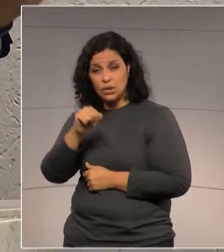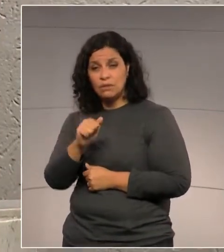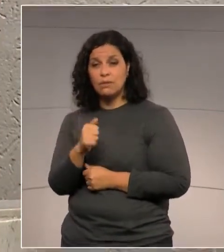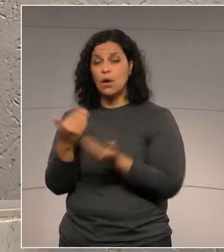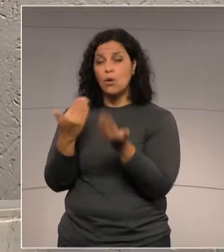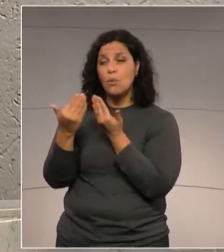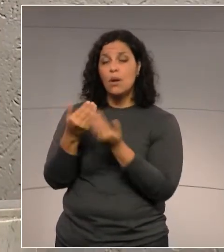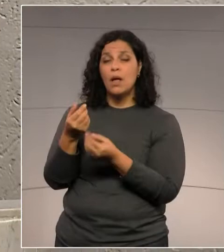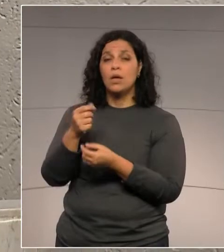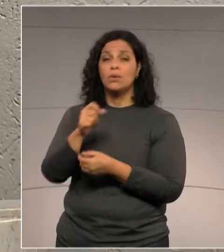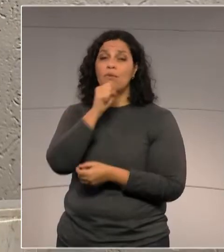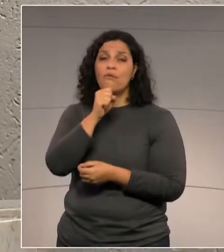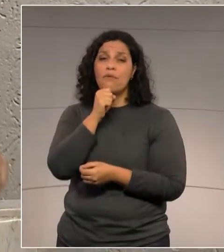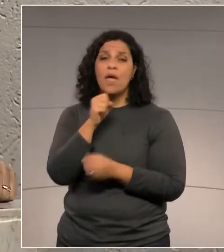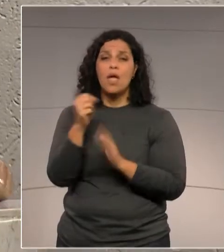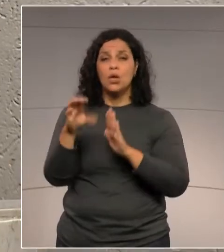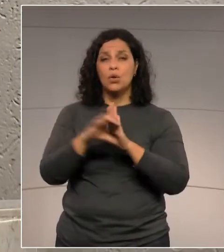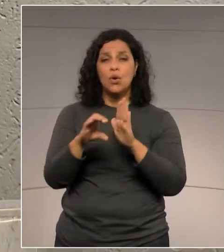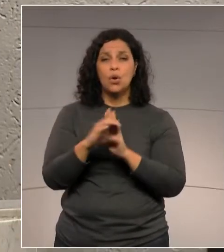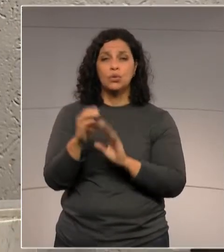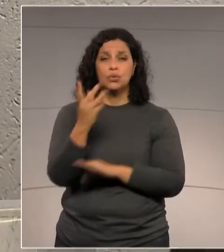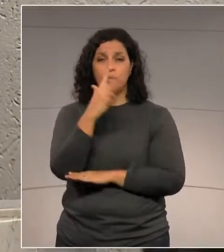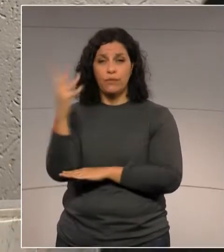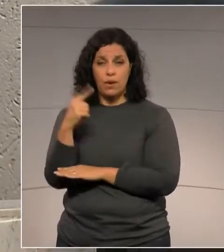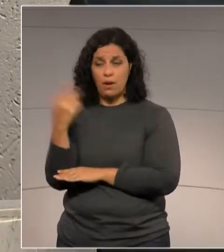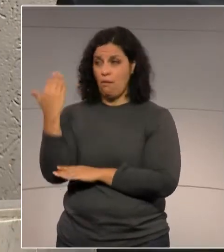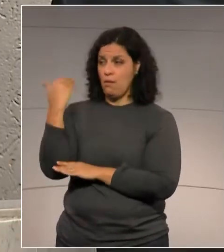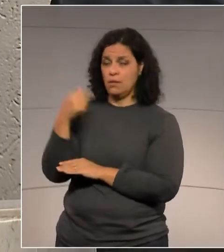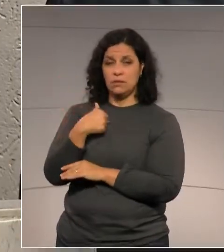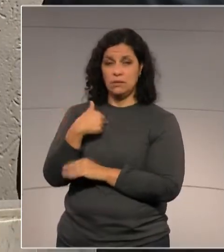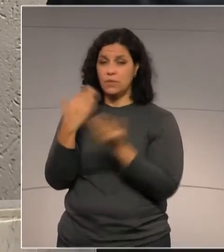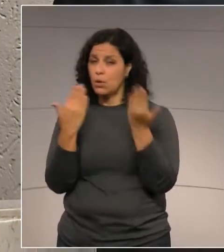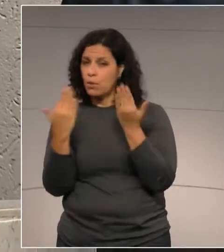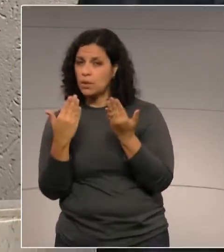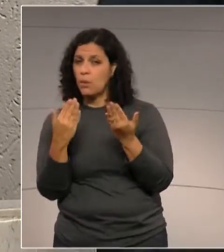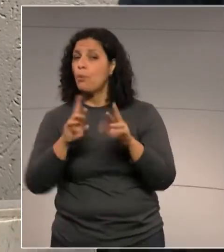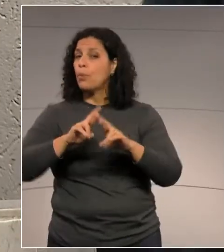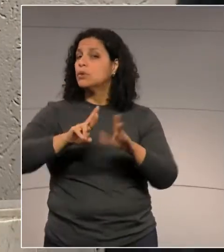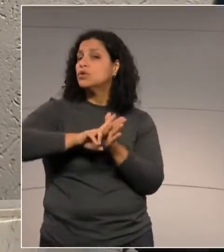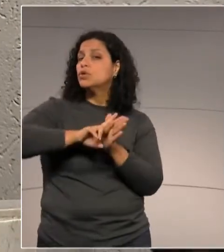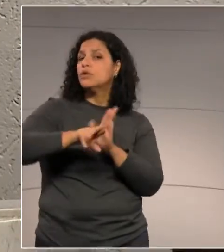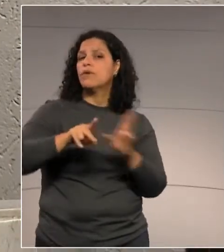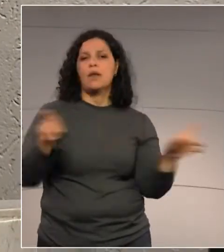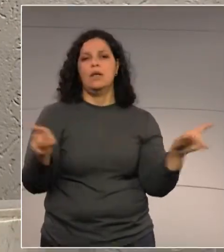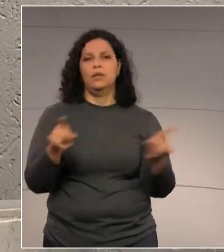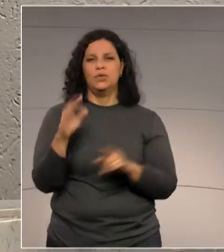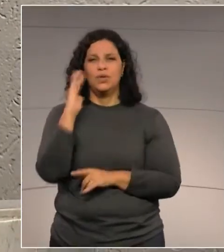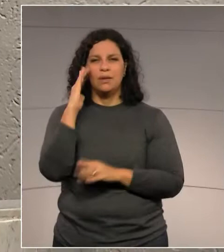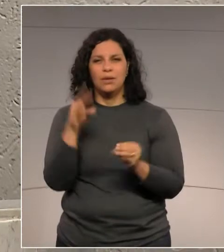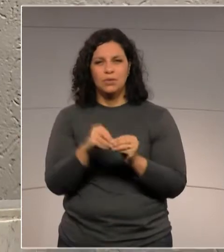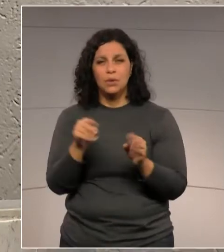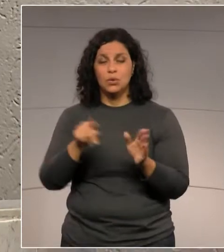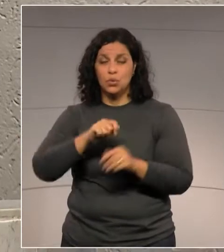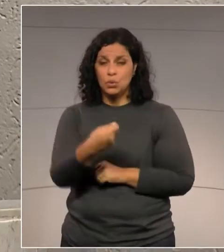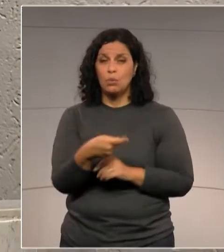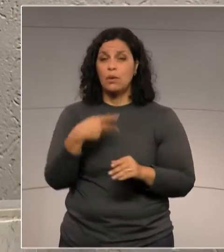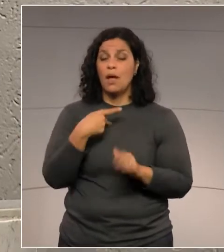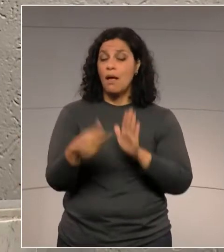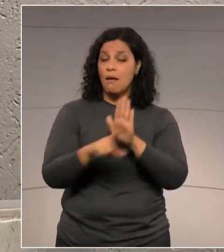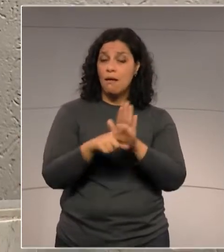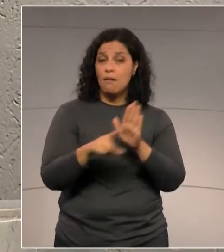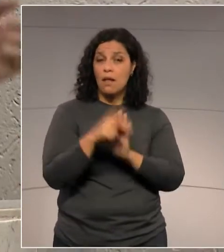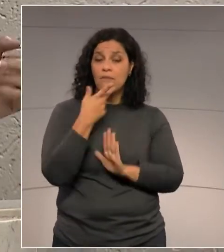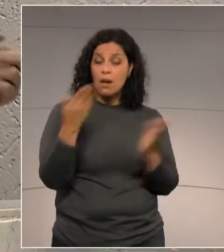Código Florestal e não o novo Código Florestal. Acho que a divergência de entendimento está justamente no que prevê a